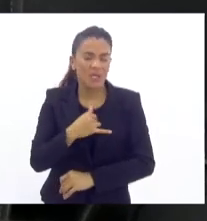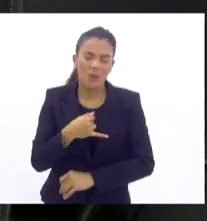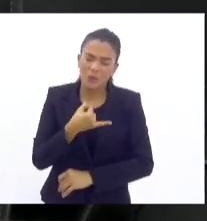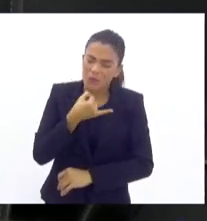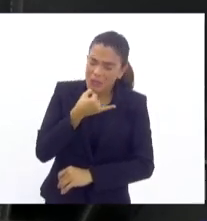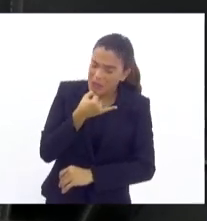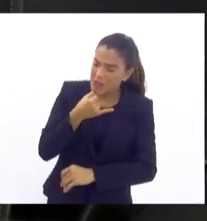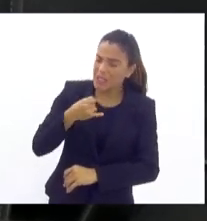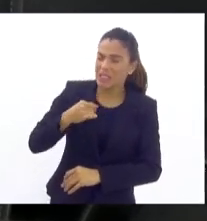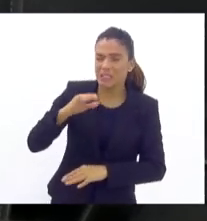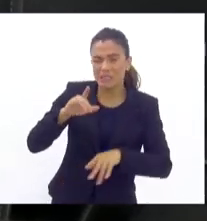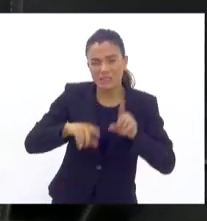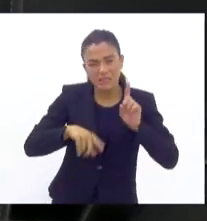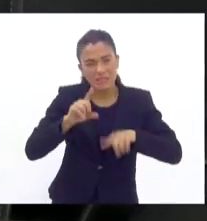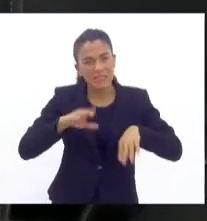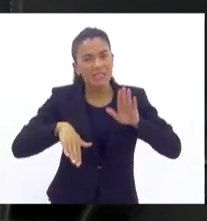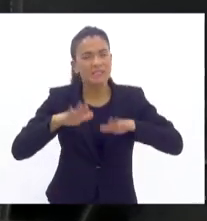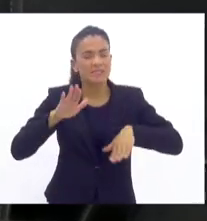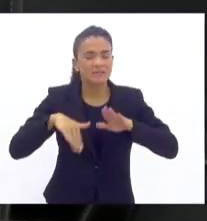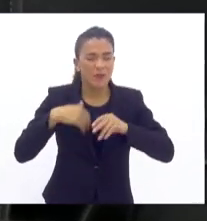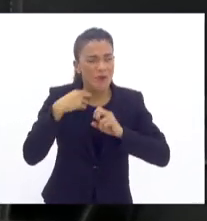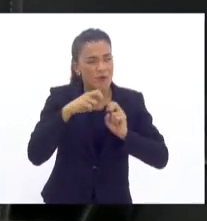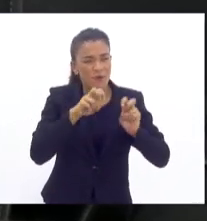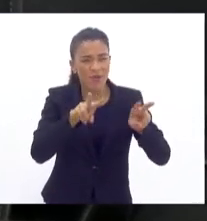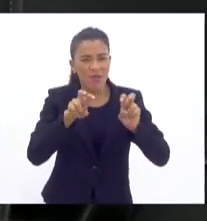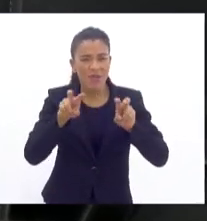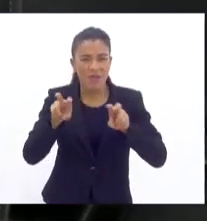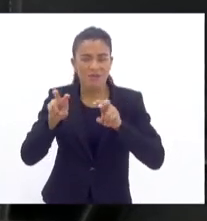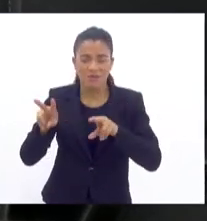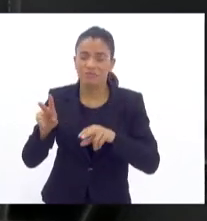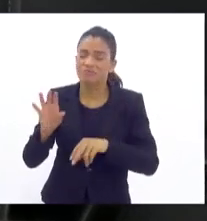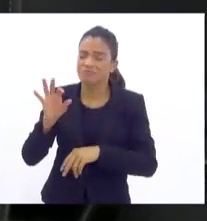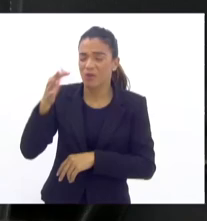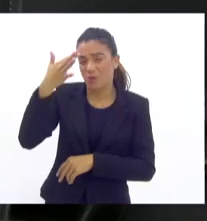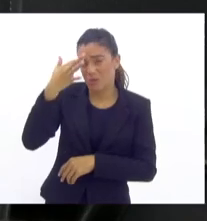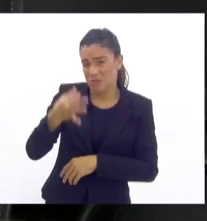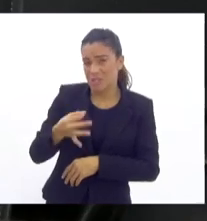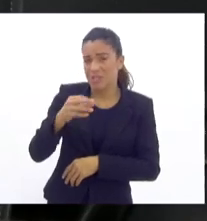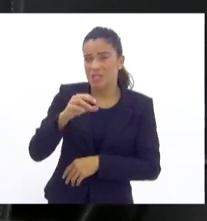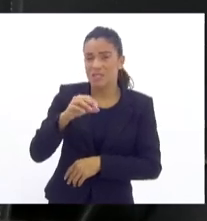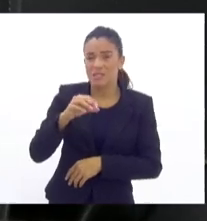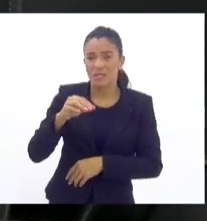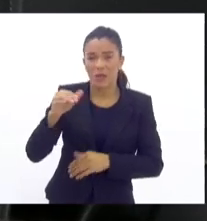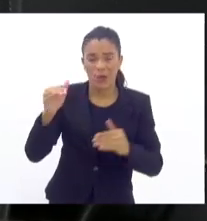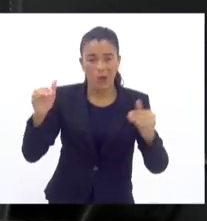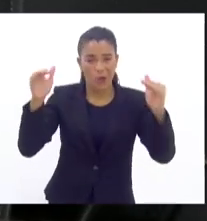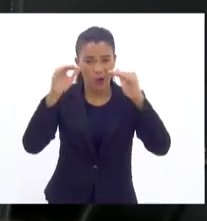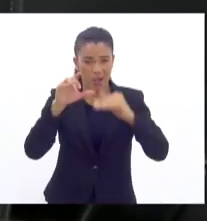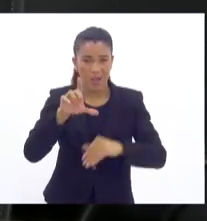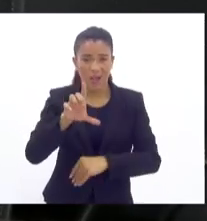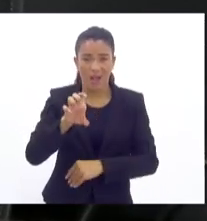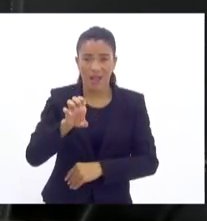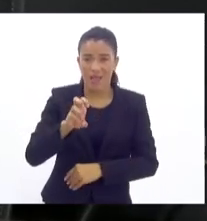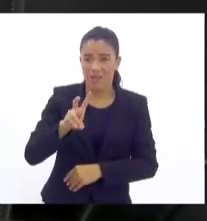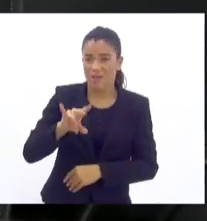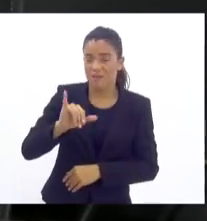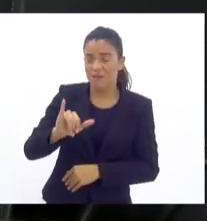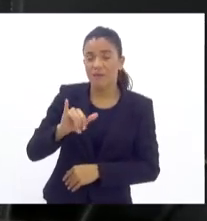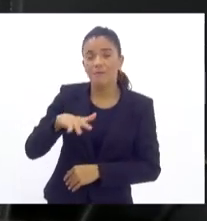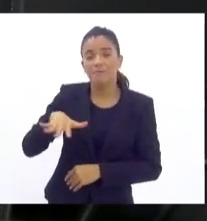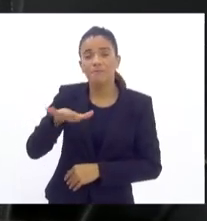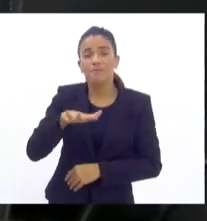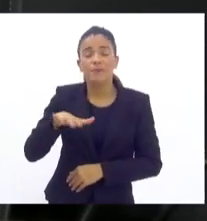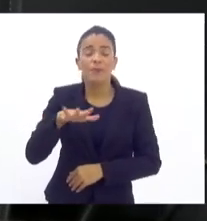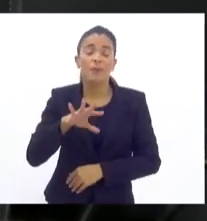triste às vezes quando eu vejo algumas coisas, como aconteceu, eu tenho certeza, quando eu levi, conversando ali com o senhor, a questão dos